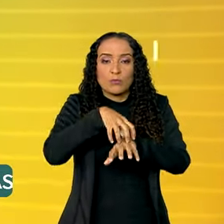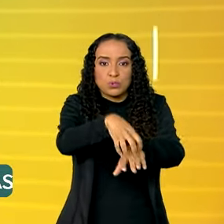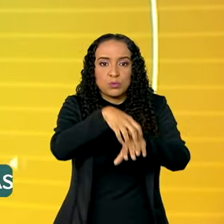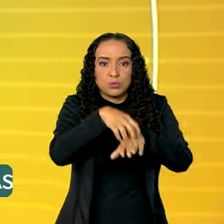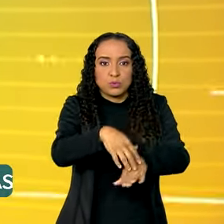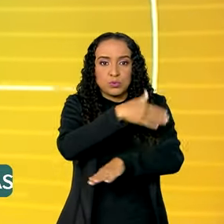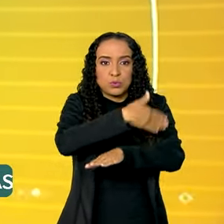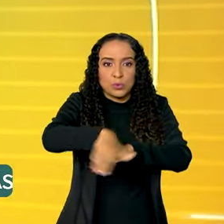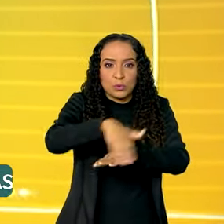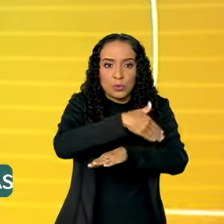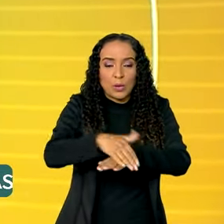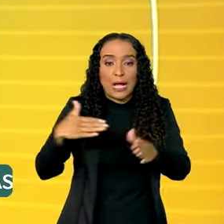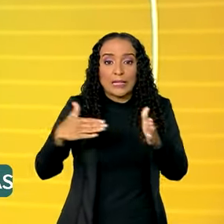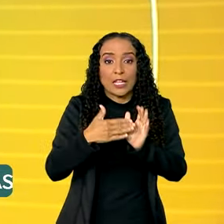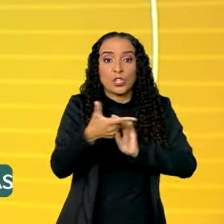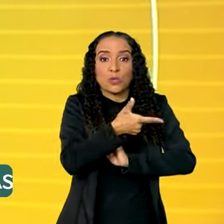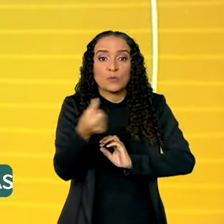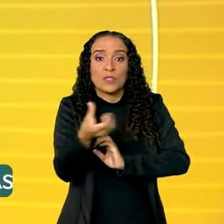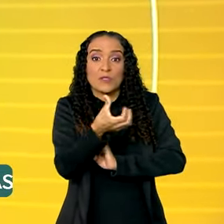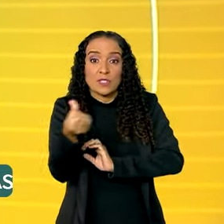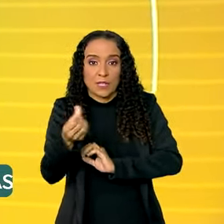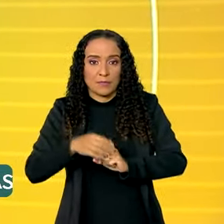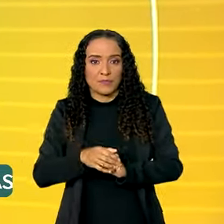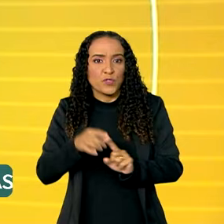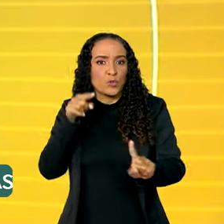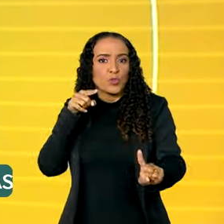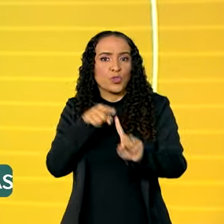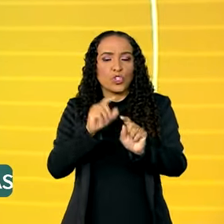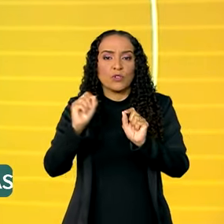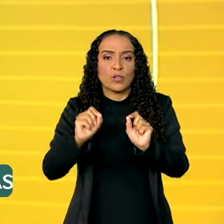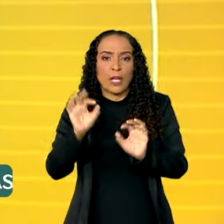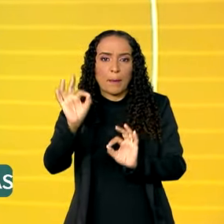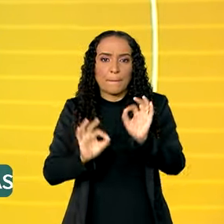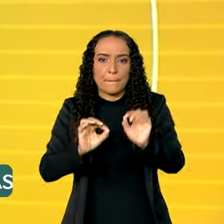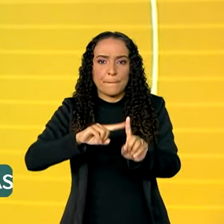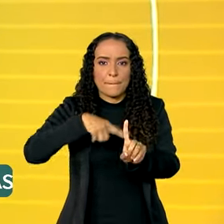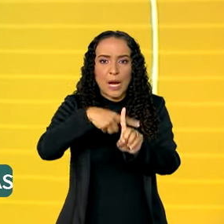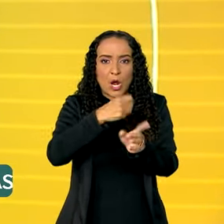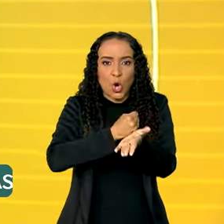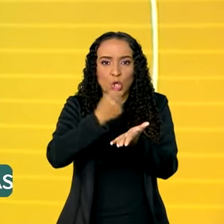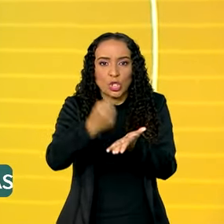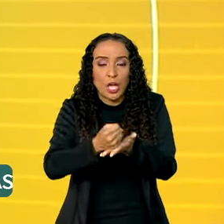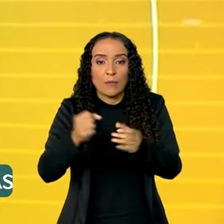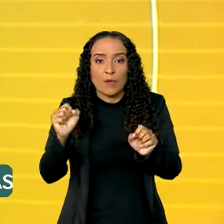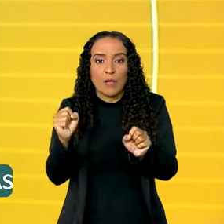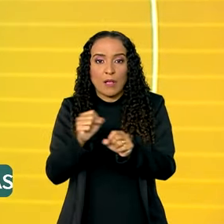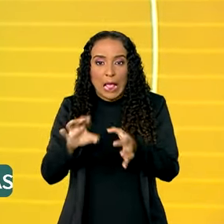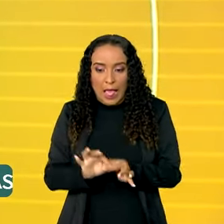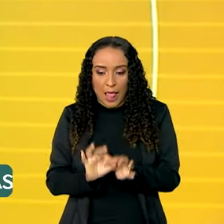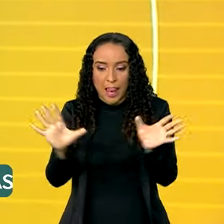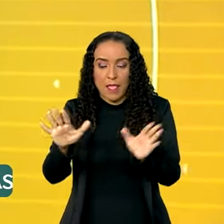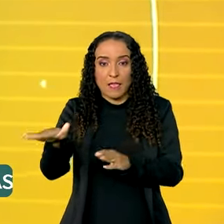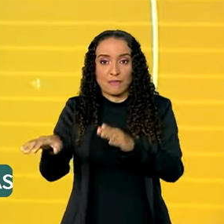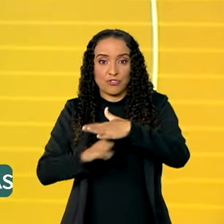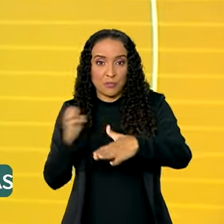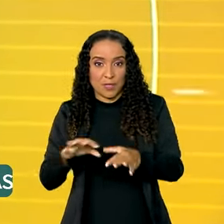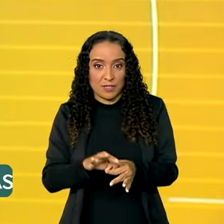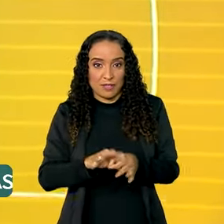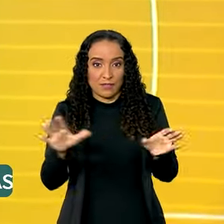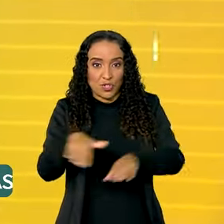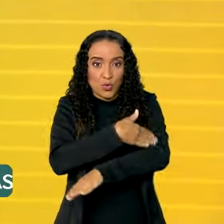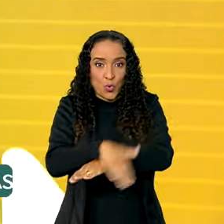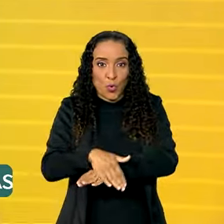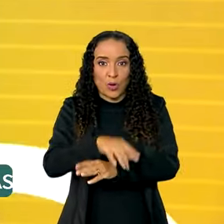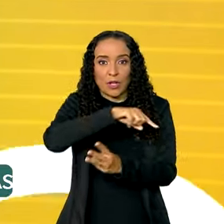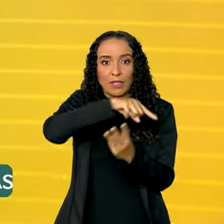de transporte rodoviário até 2026. A meta é otimizar os contratos de concessão de rodovias que atravessam